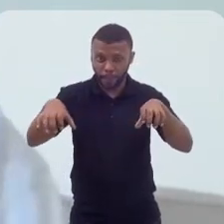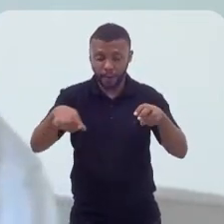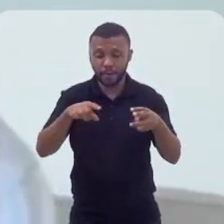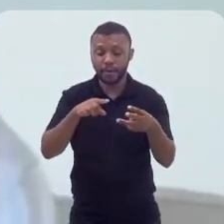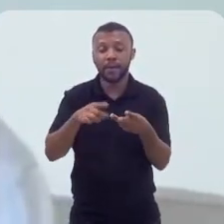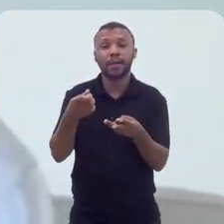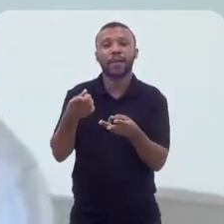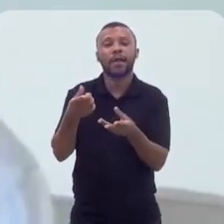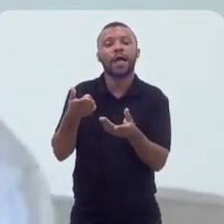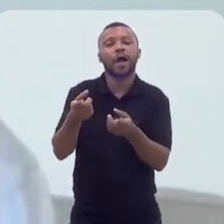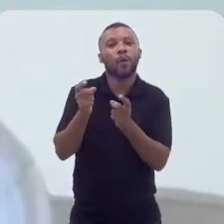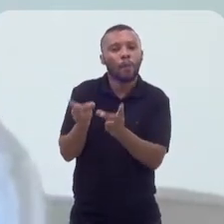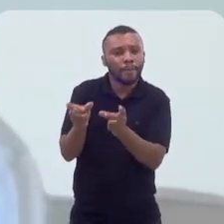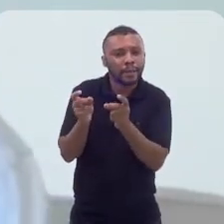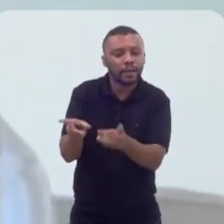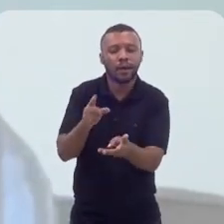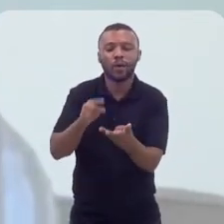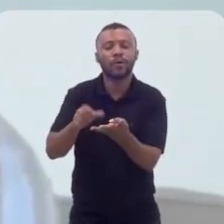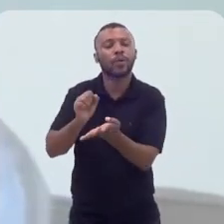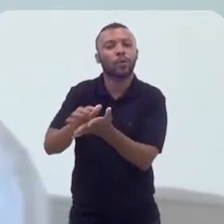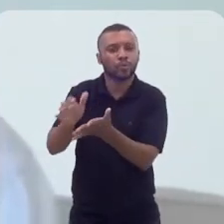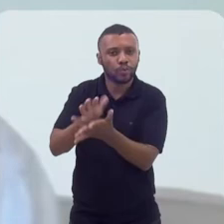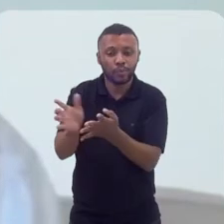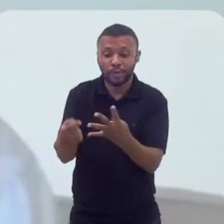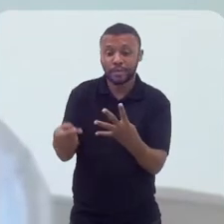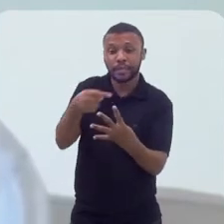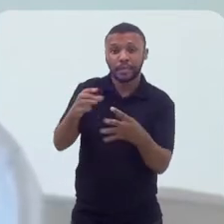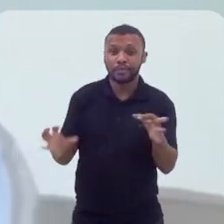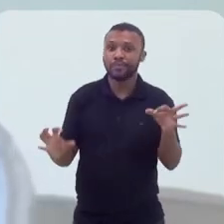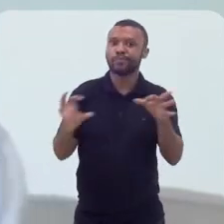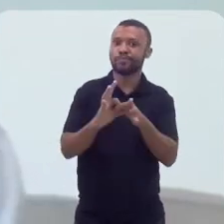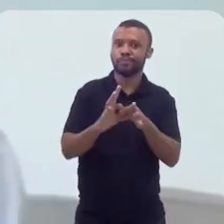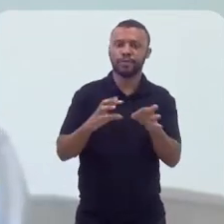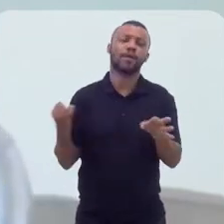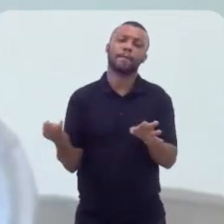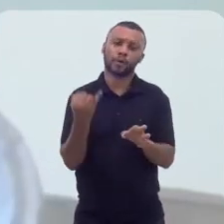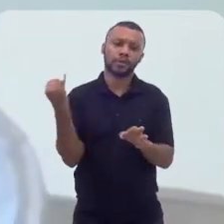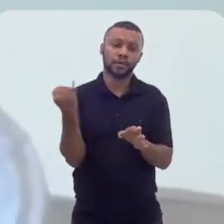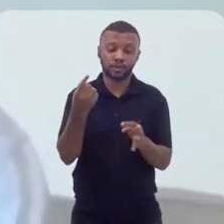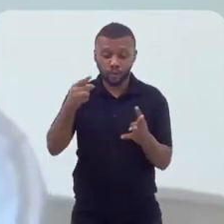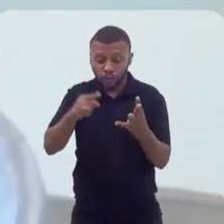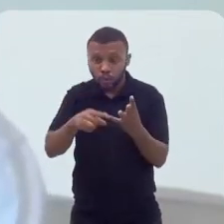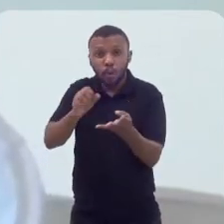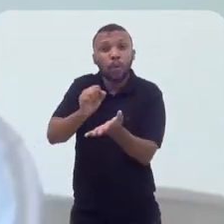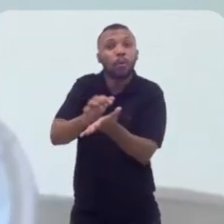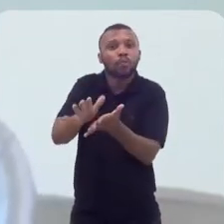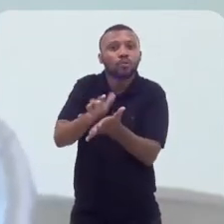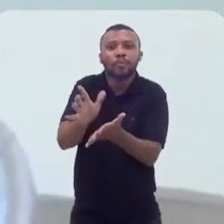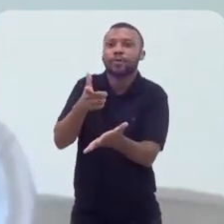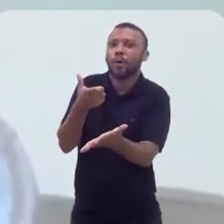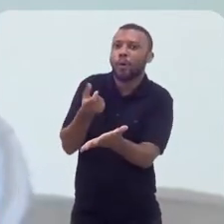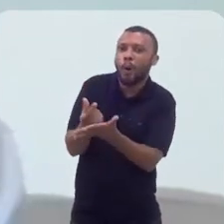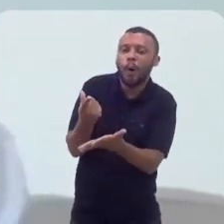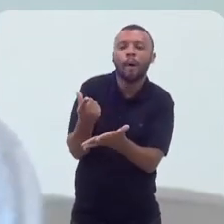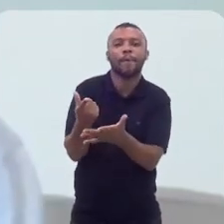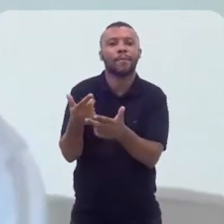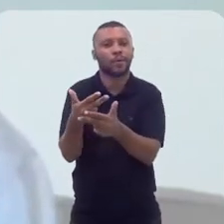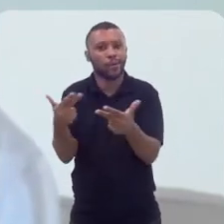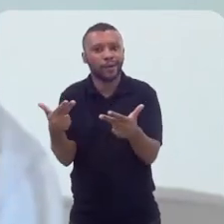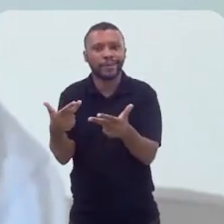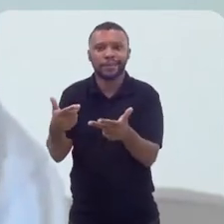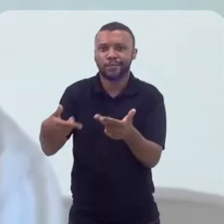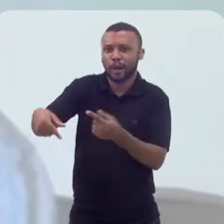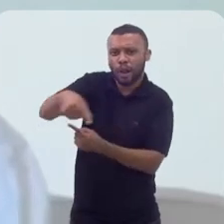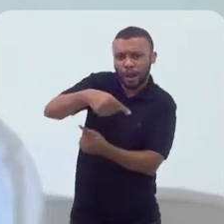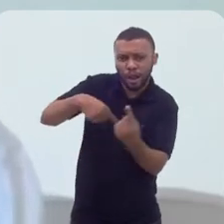macroelos são muito importantes. Porque quando acontece o consumo, nós vamos ver, ter de novo, iniciar o